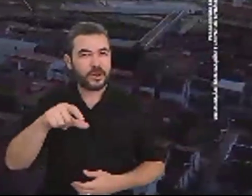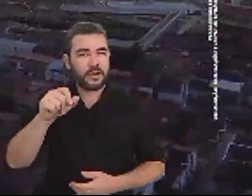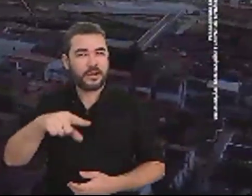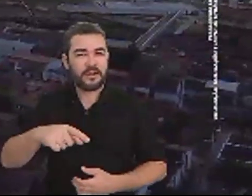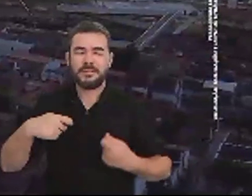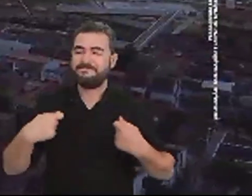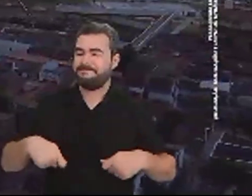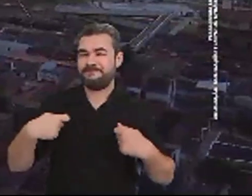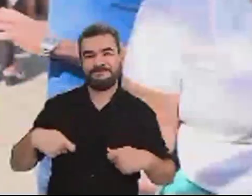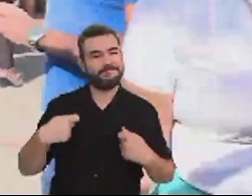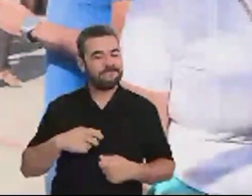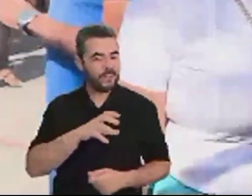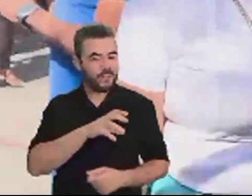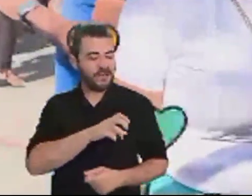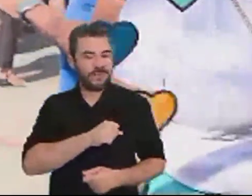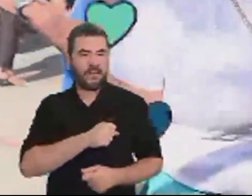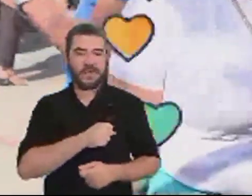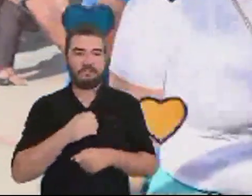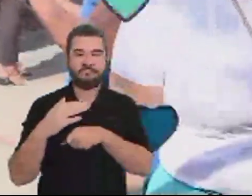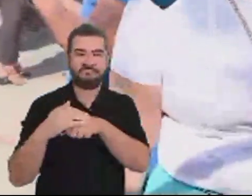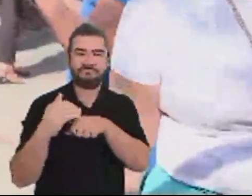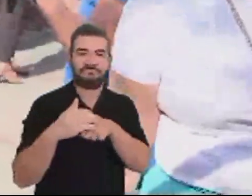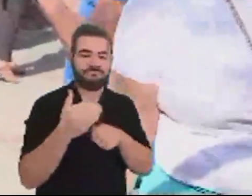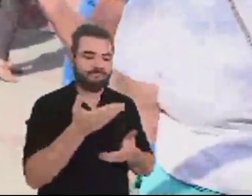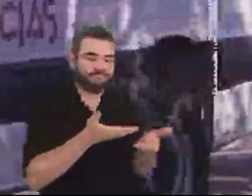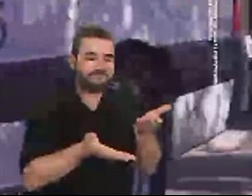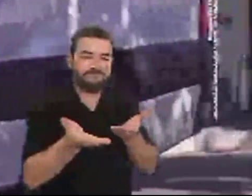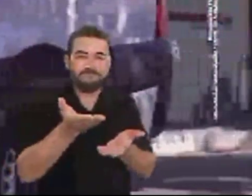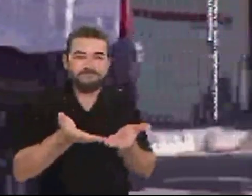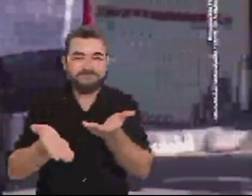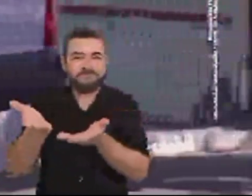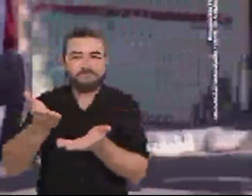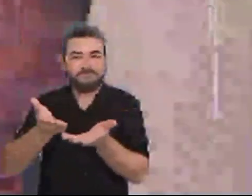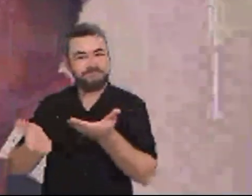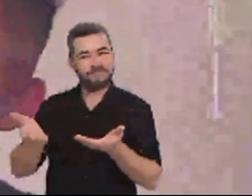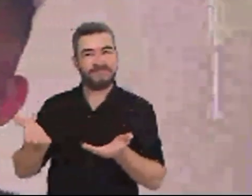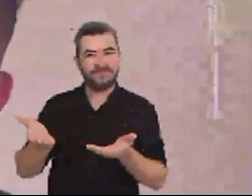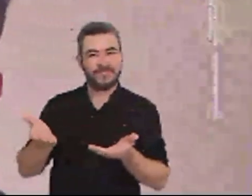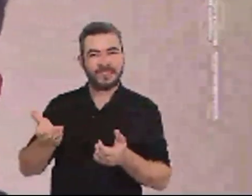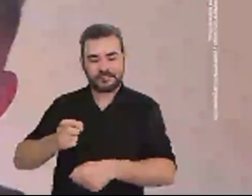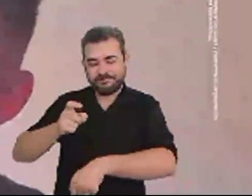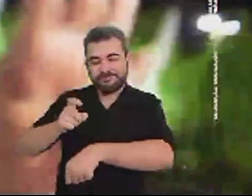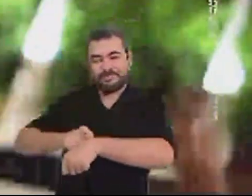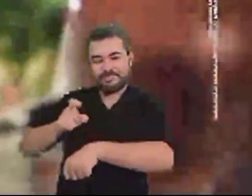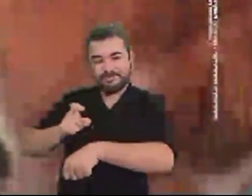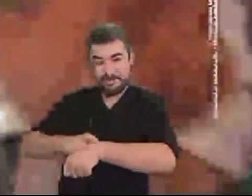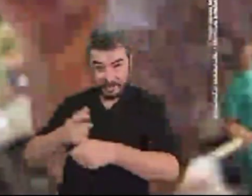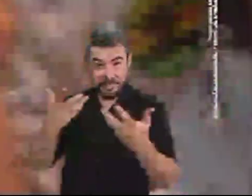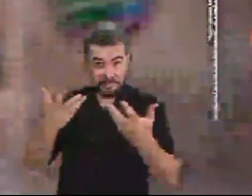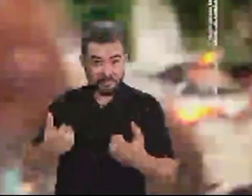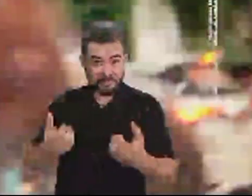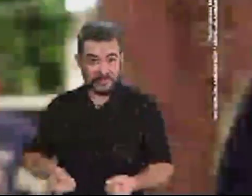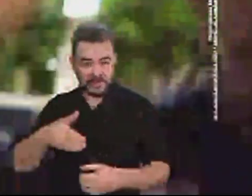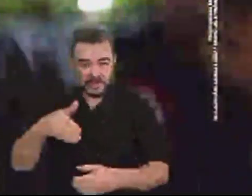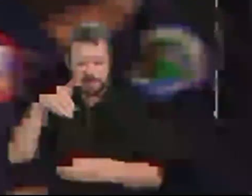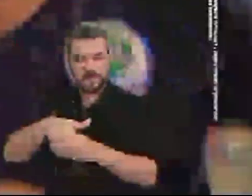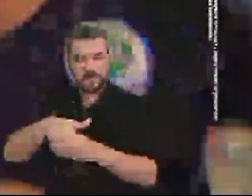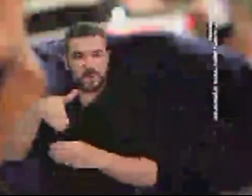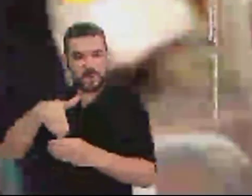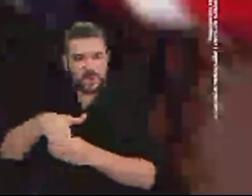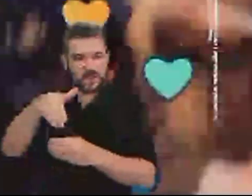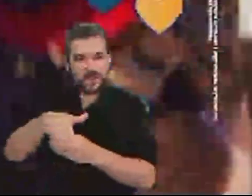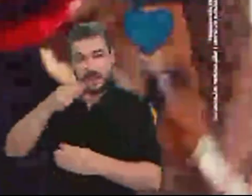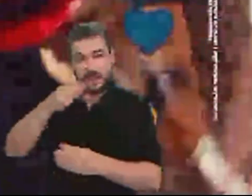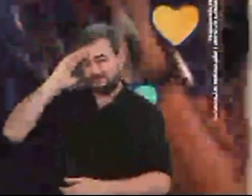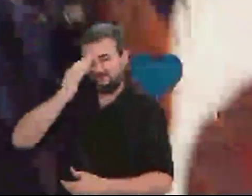precisa de amor e proteção está chegando a hora de